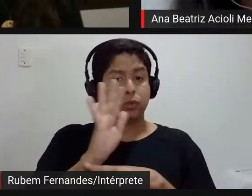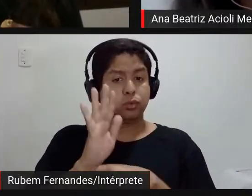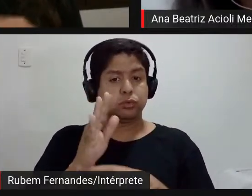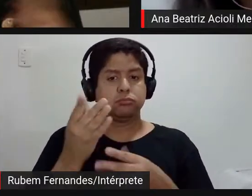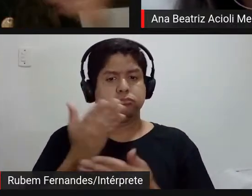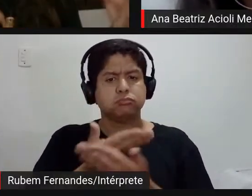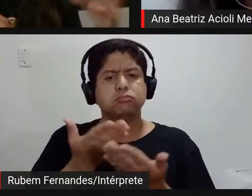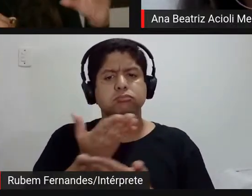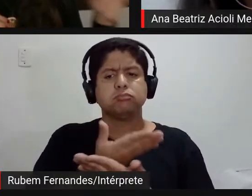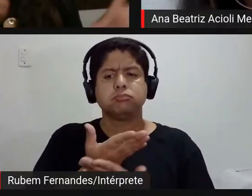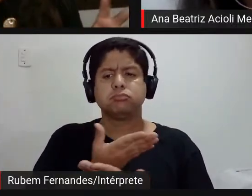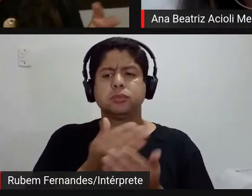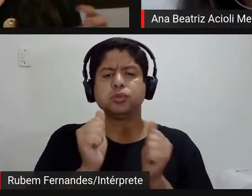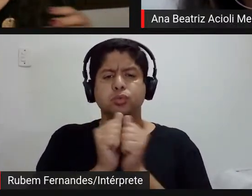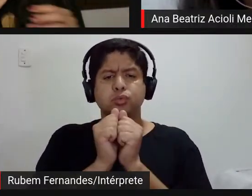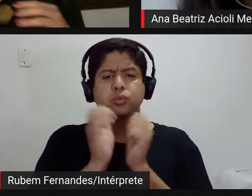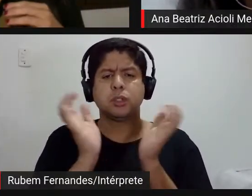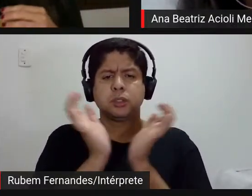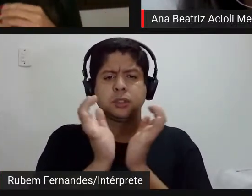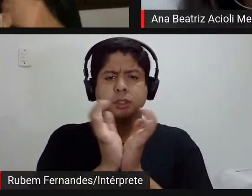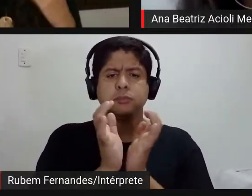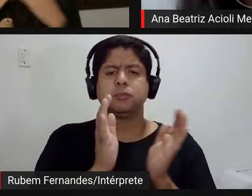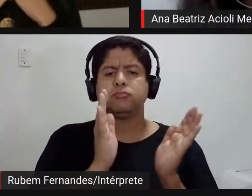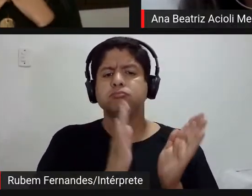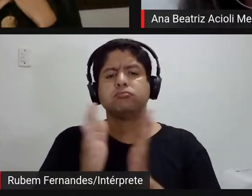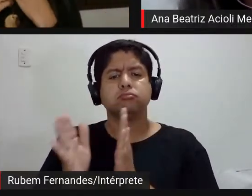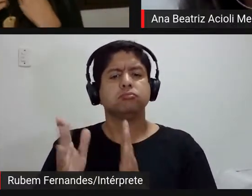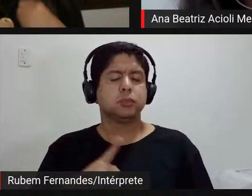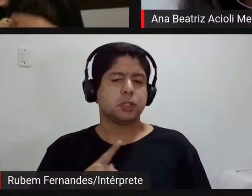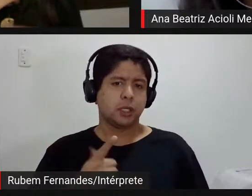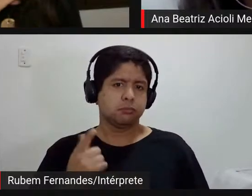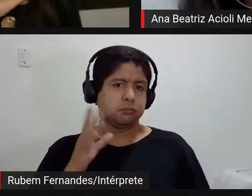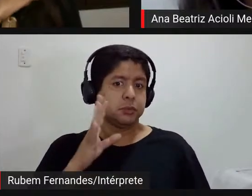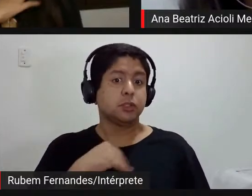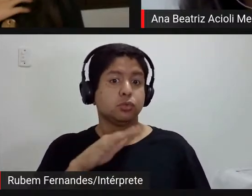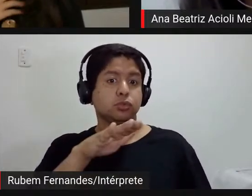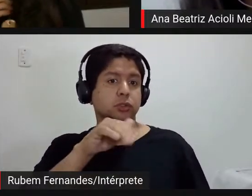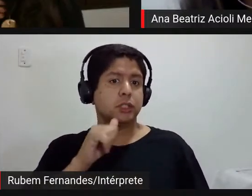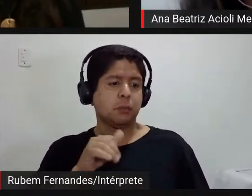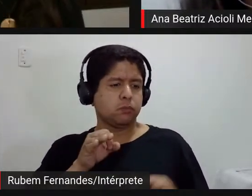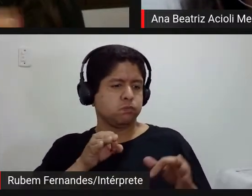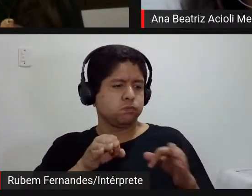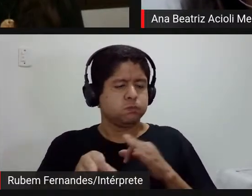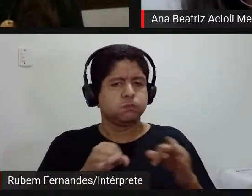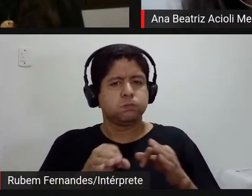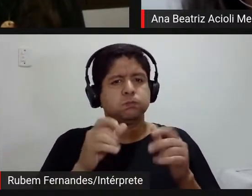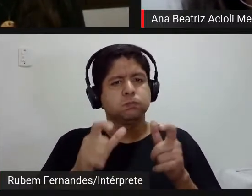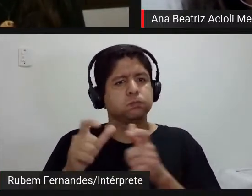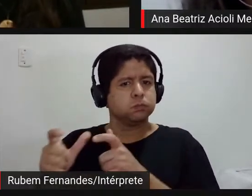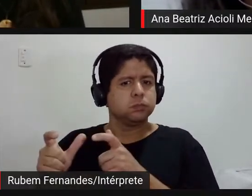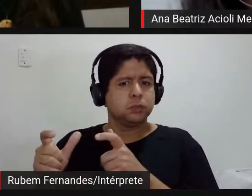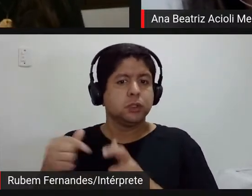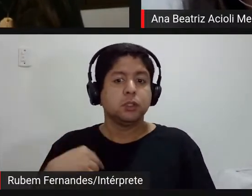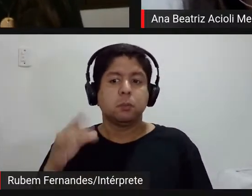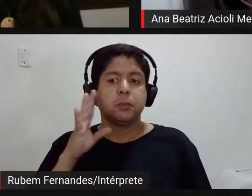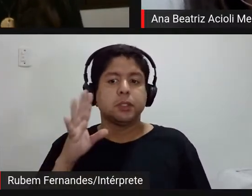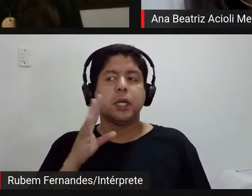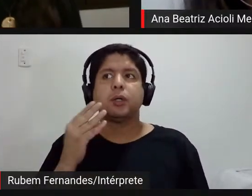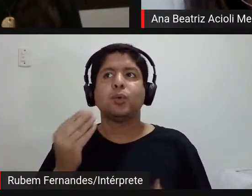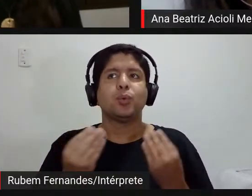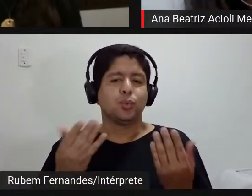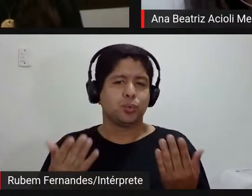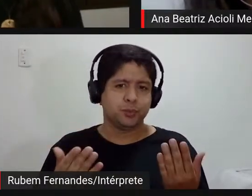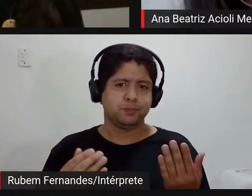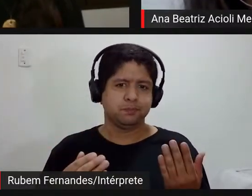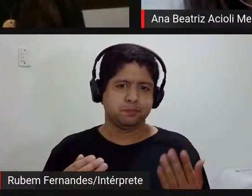com com a equipe curatorial pra pensar no que eu tô chamando de arranjo curatorial né pra pensar esse dispositivo e se você